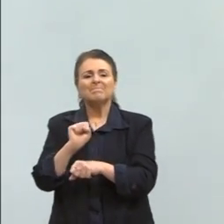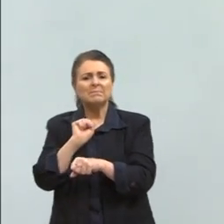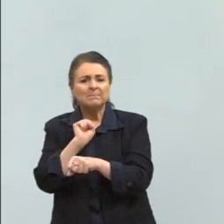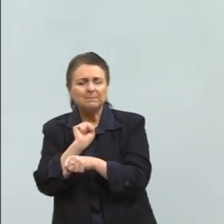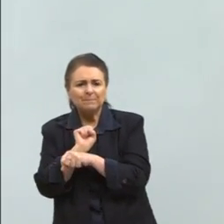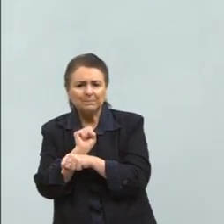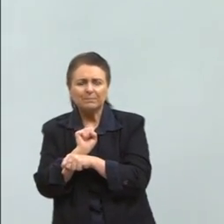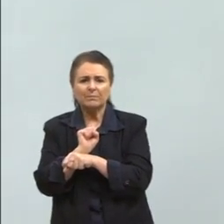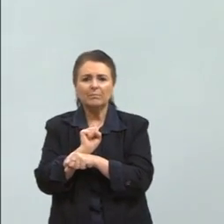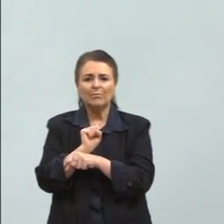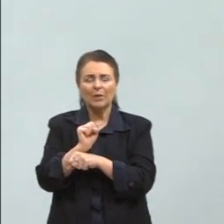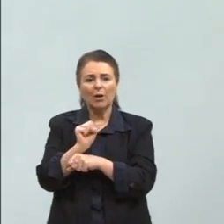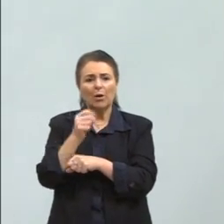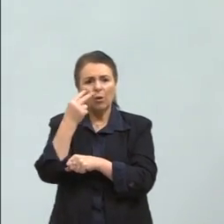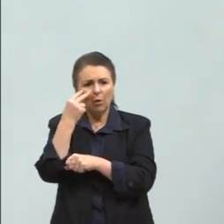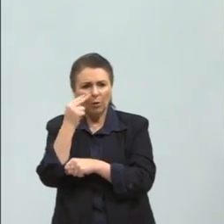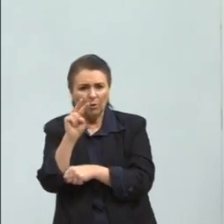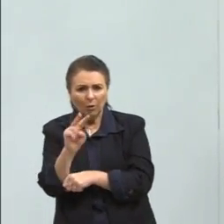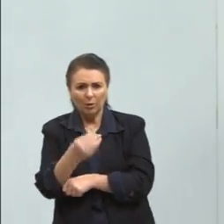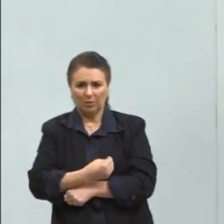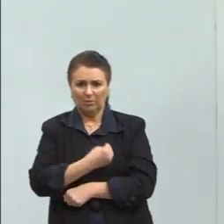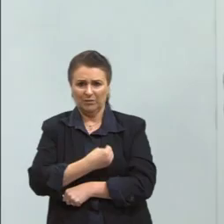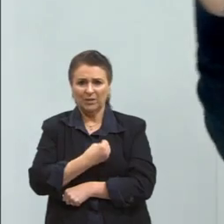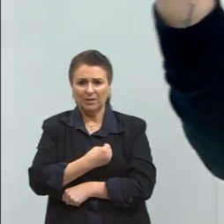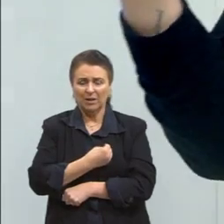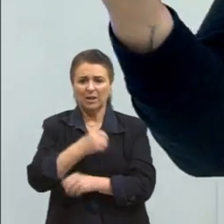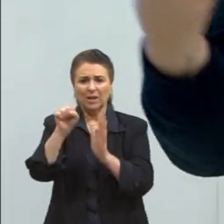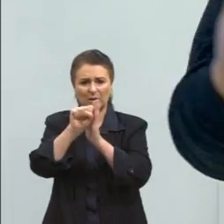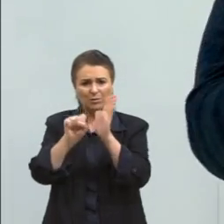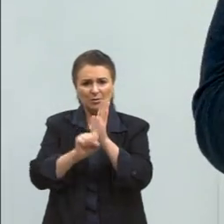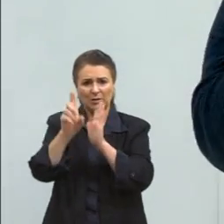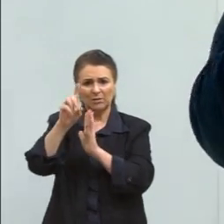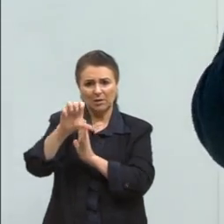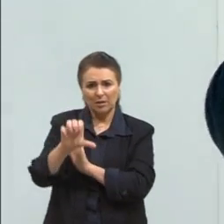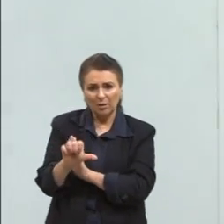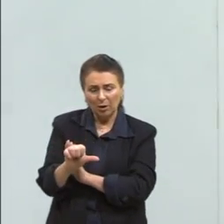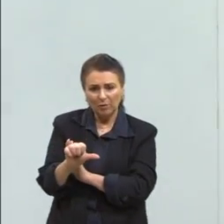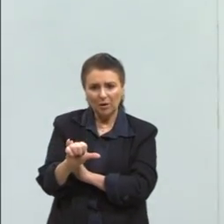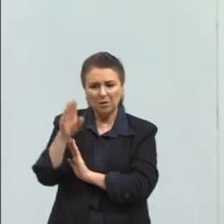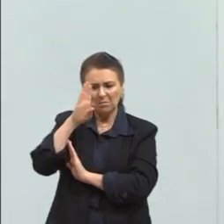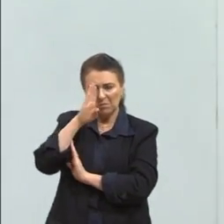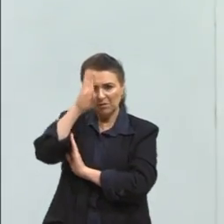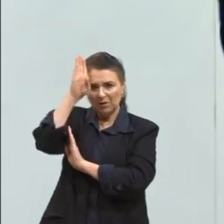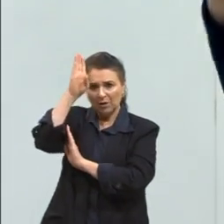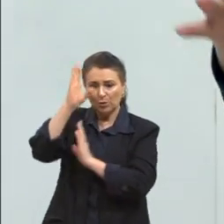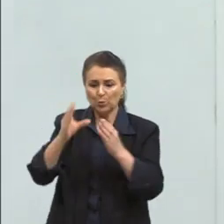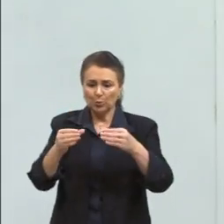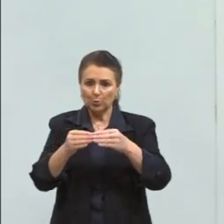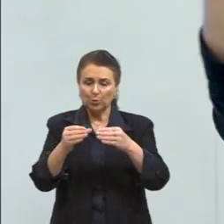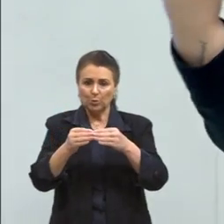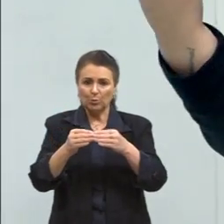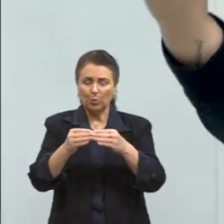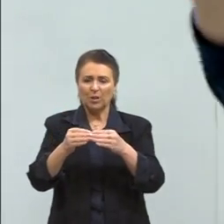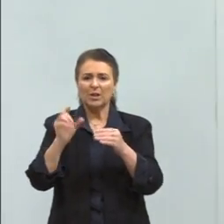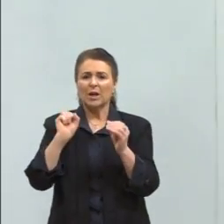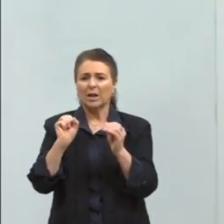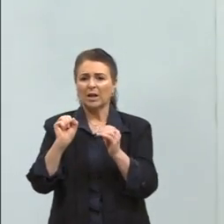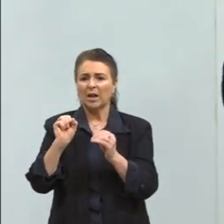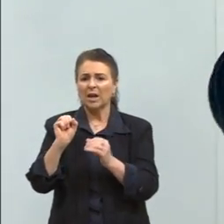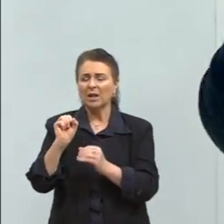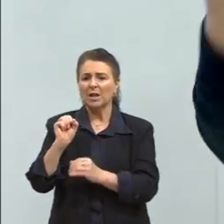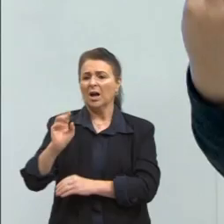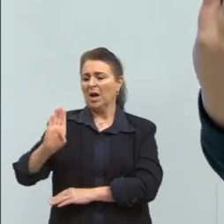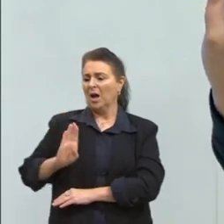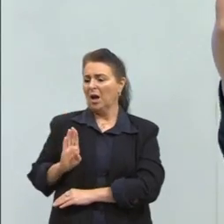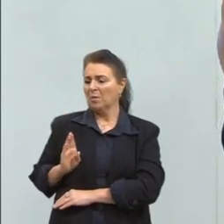vida lá como era no século XIX, em só olhava uma camada da sociedade, que a gente chama de camada da burguesia, daquelas pessoas